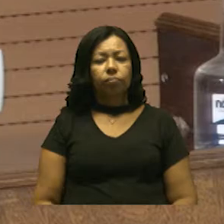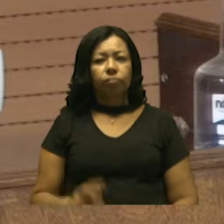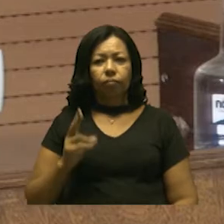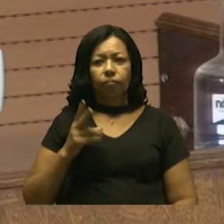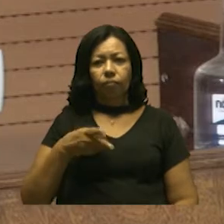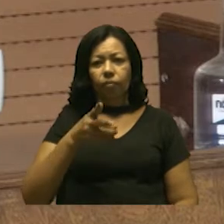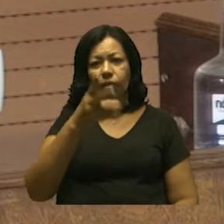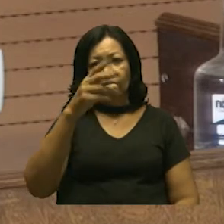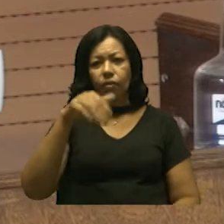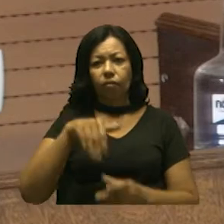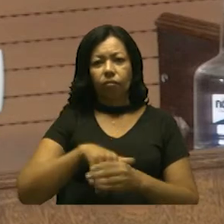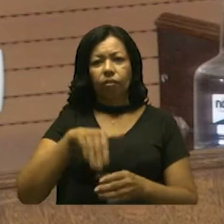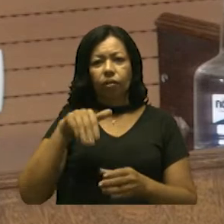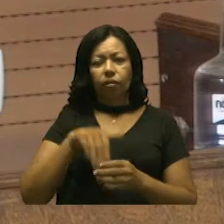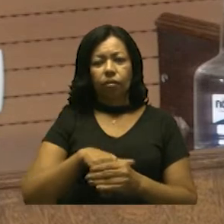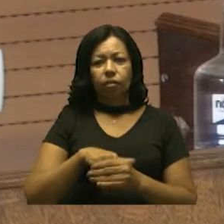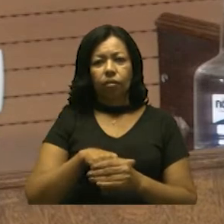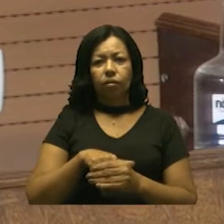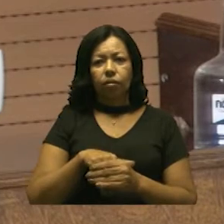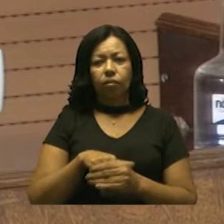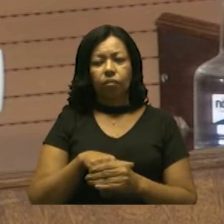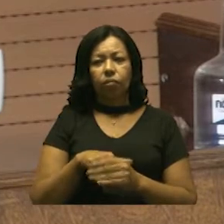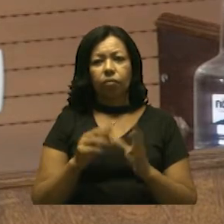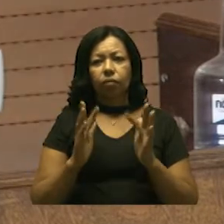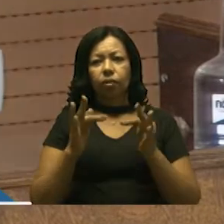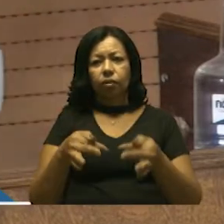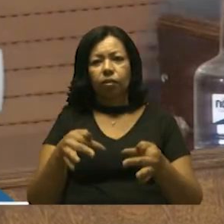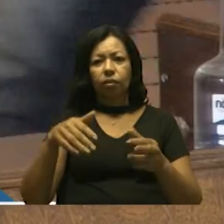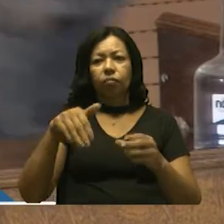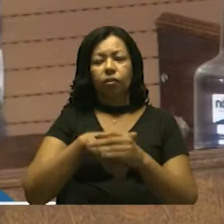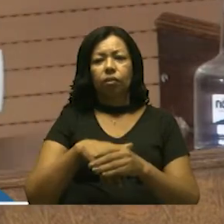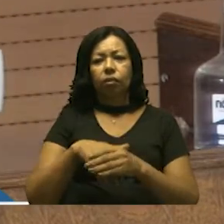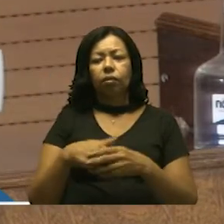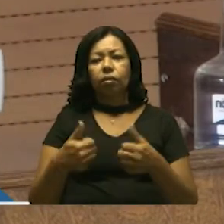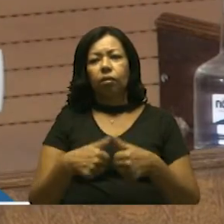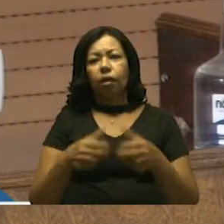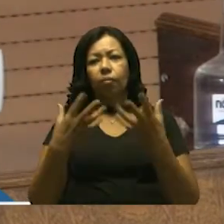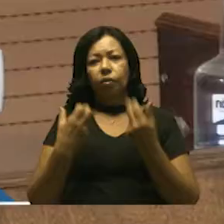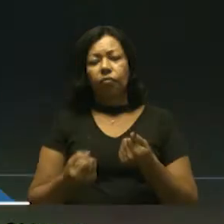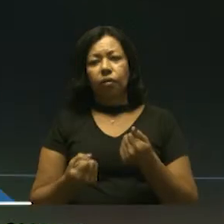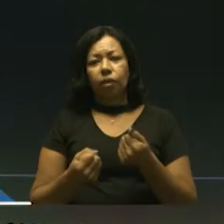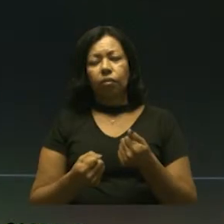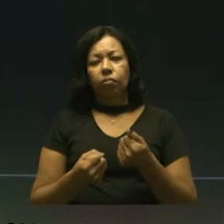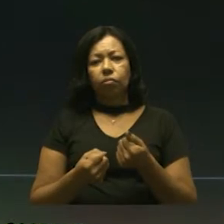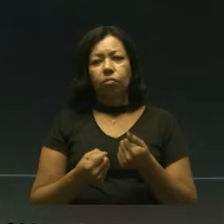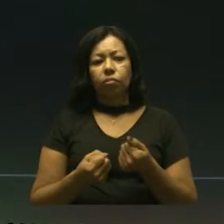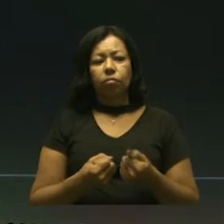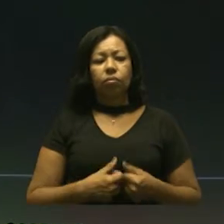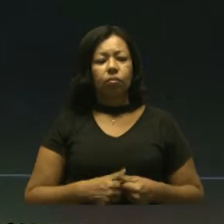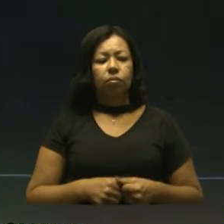Continua em votação, está encerrada a votação, está portanto aprovada ou parecer,